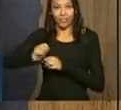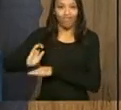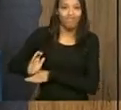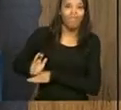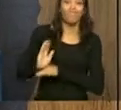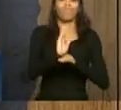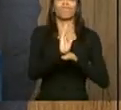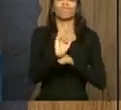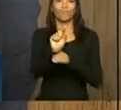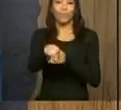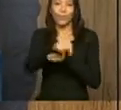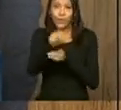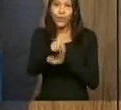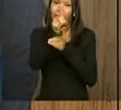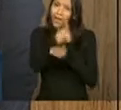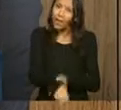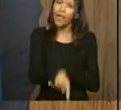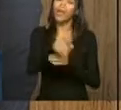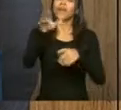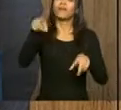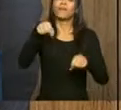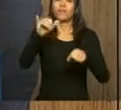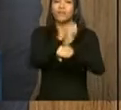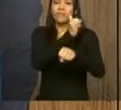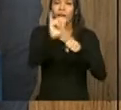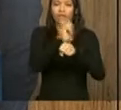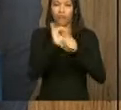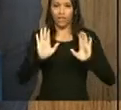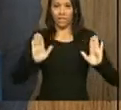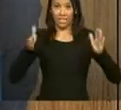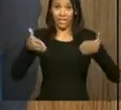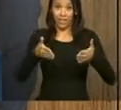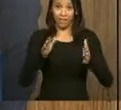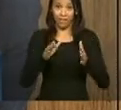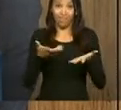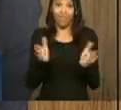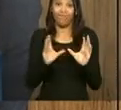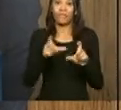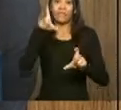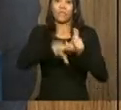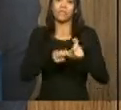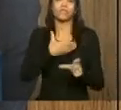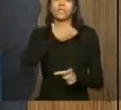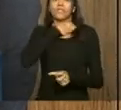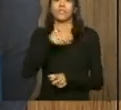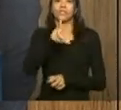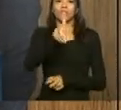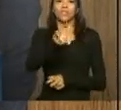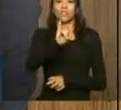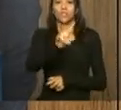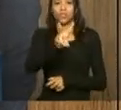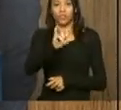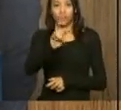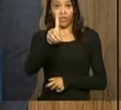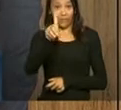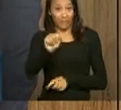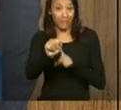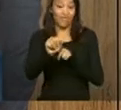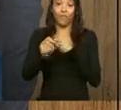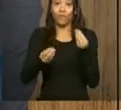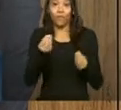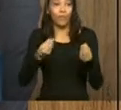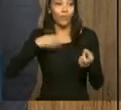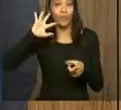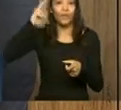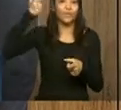instrumentos, principalmente instrumentos de dívida, que se converteriam em ações no momento dessas dificuldades